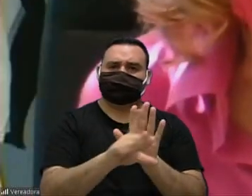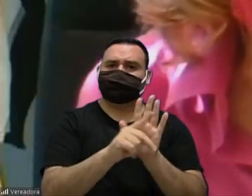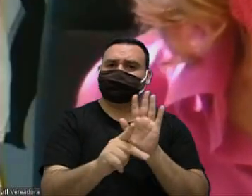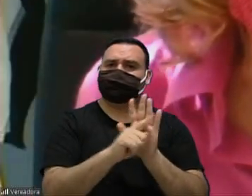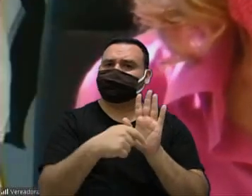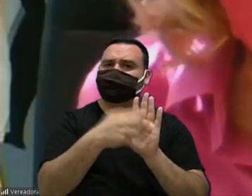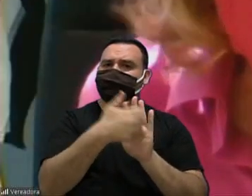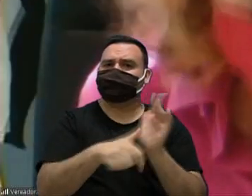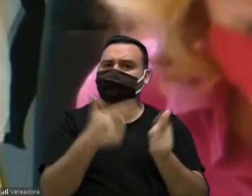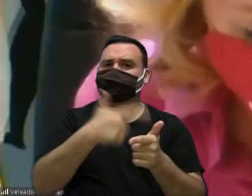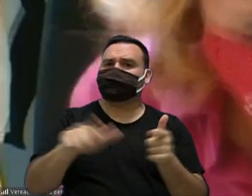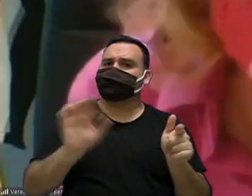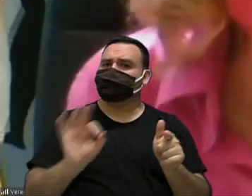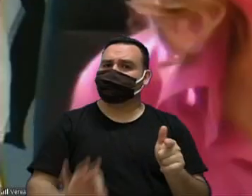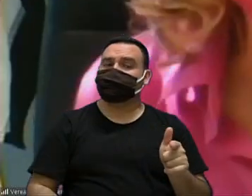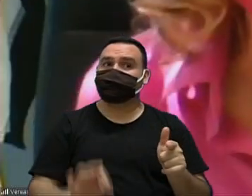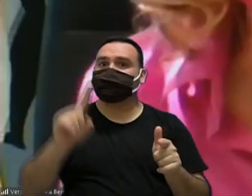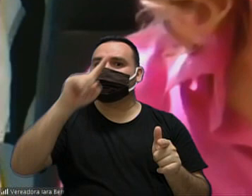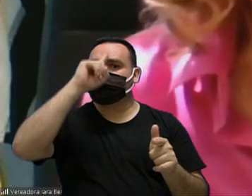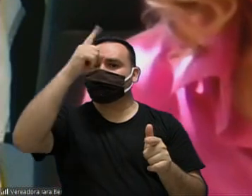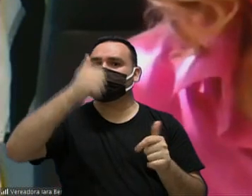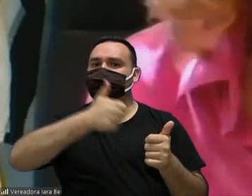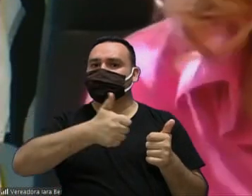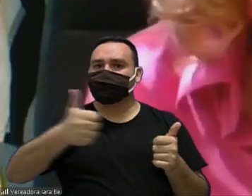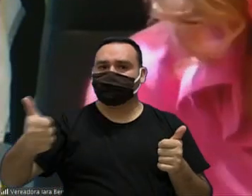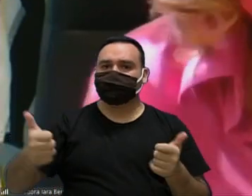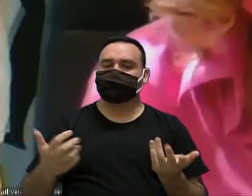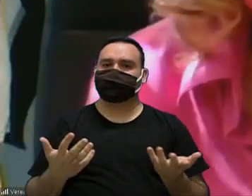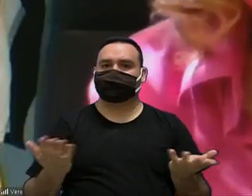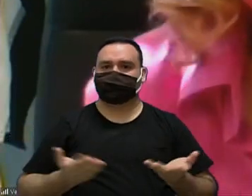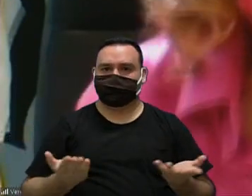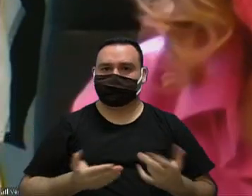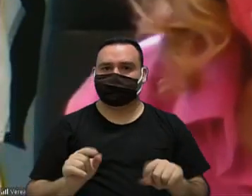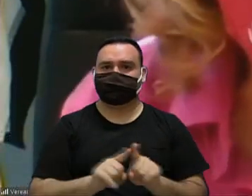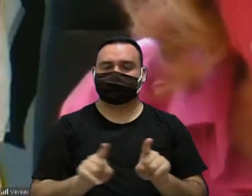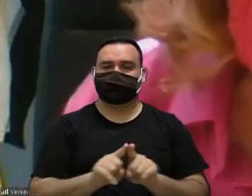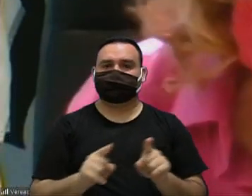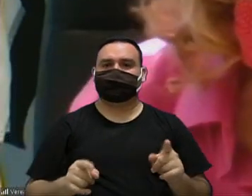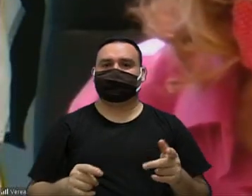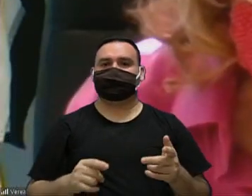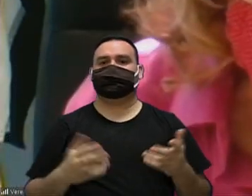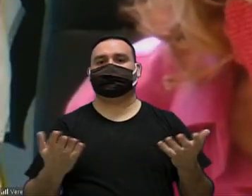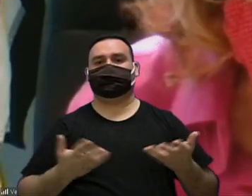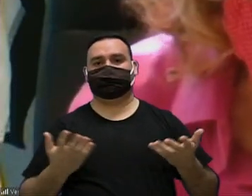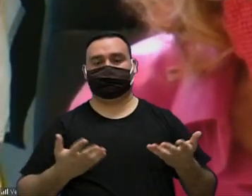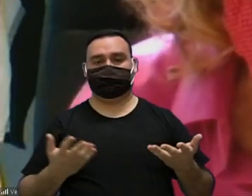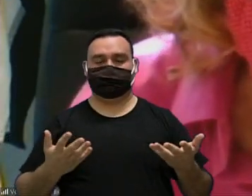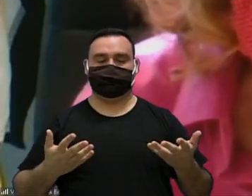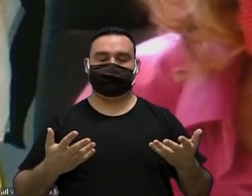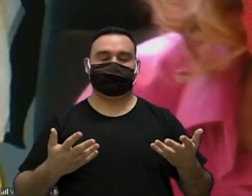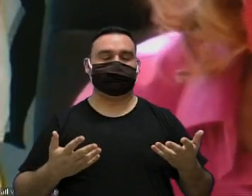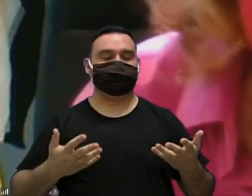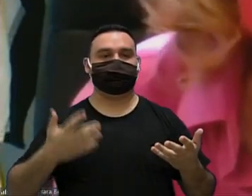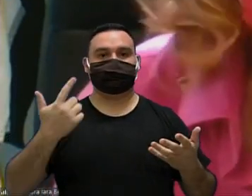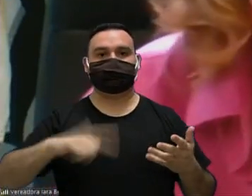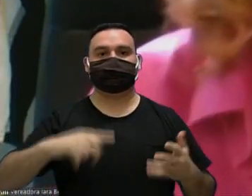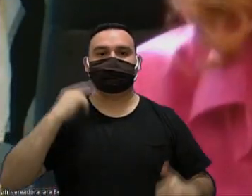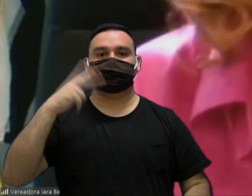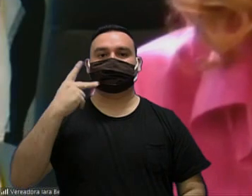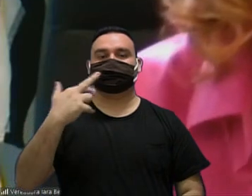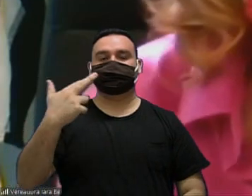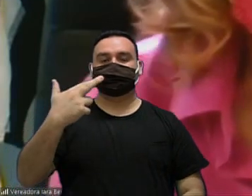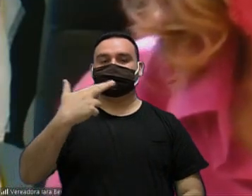disso a ideia é boa é uma política municipal eu aconselharia também o vereador Manga que